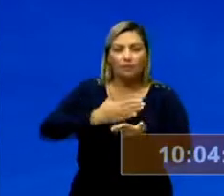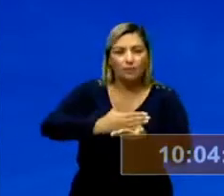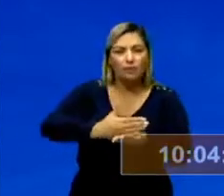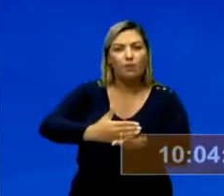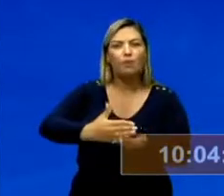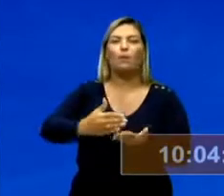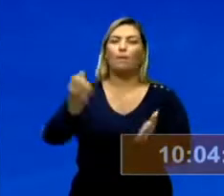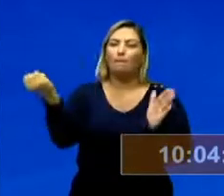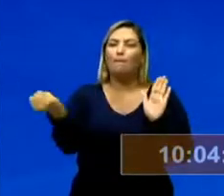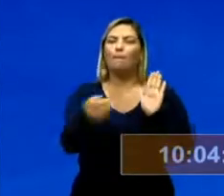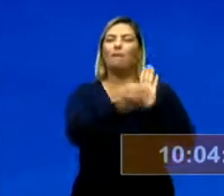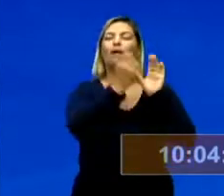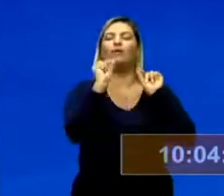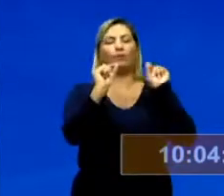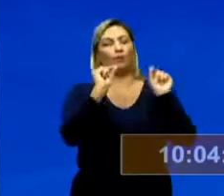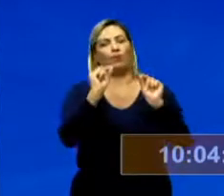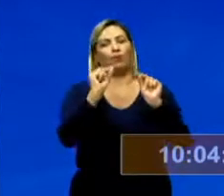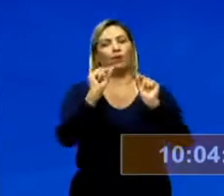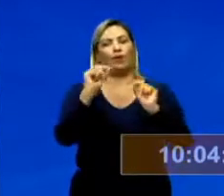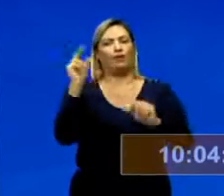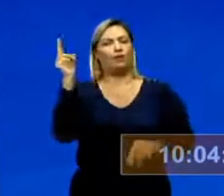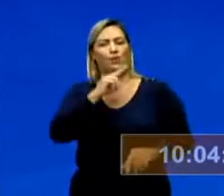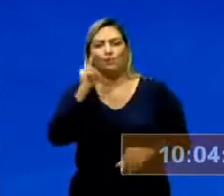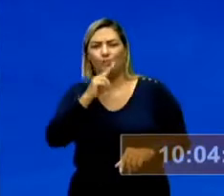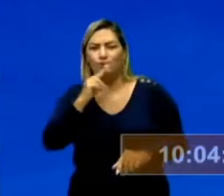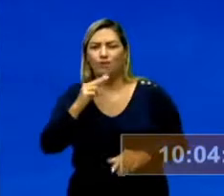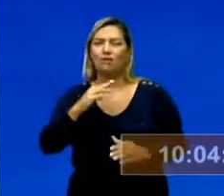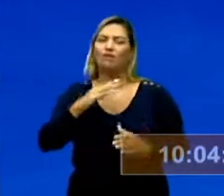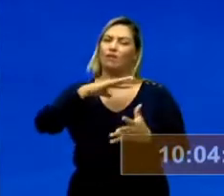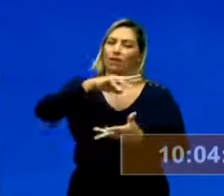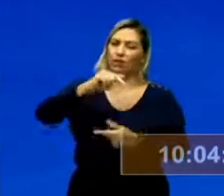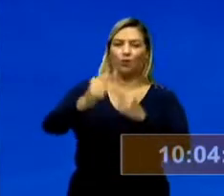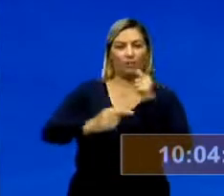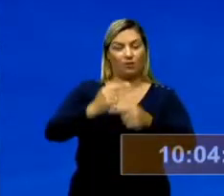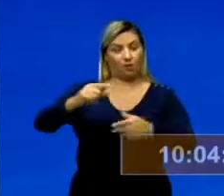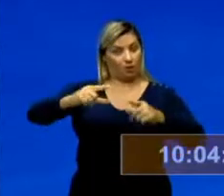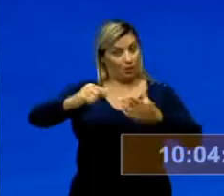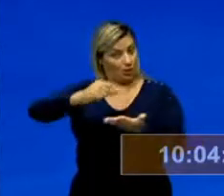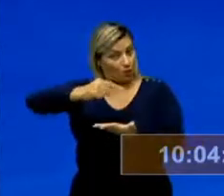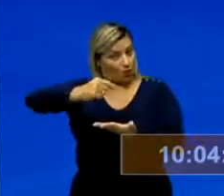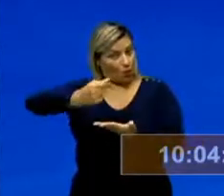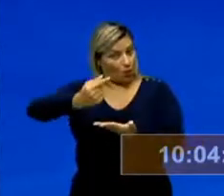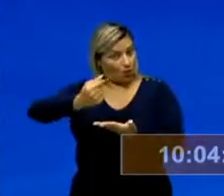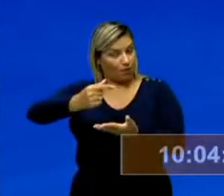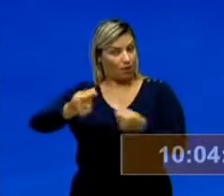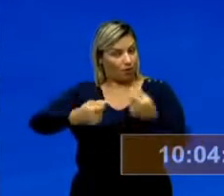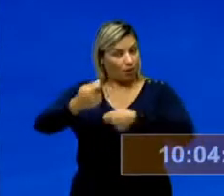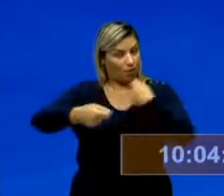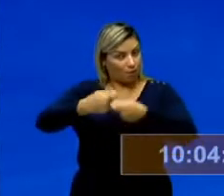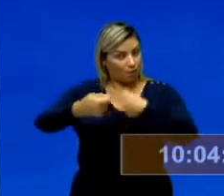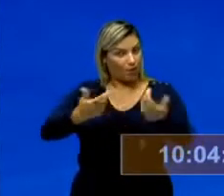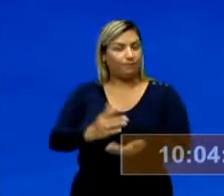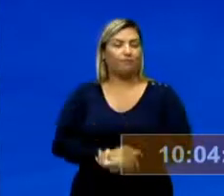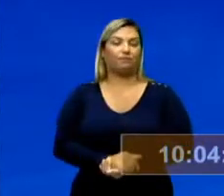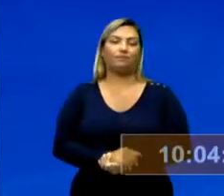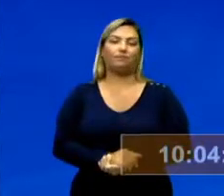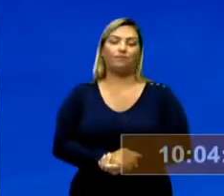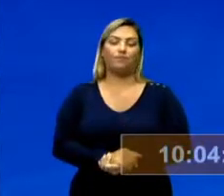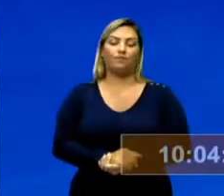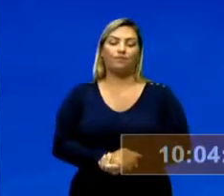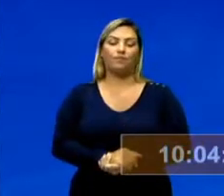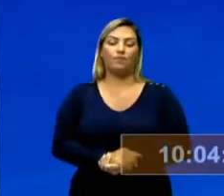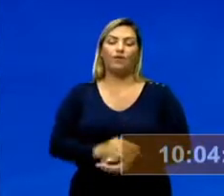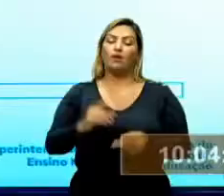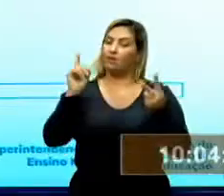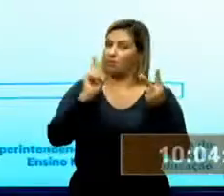de Berlim marca um pouco essa pujância dessa globalização econômica. Um segundo ponto, que eu já destaquei,